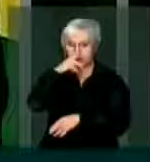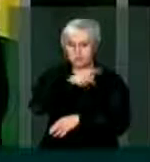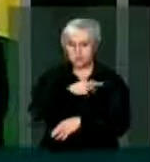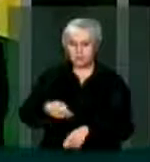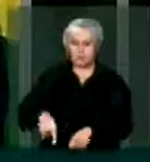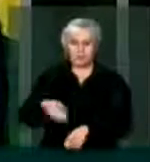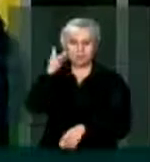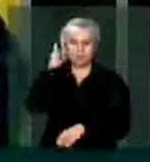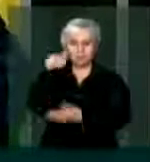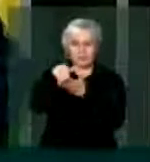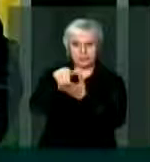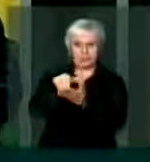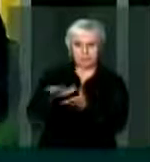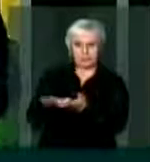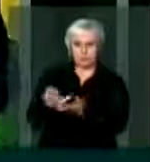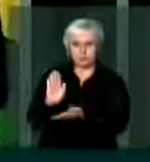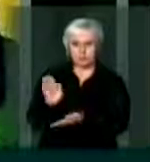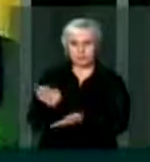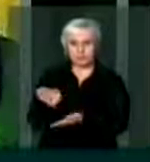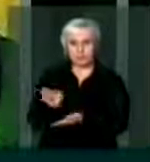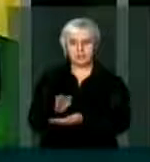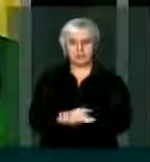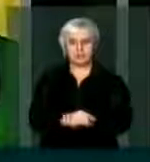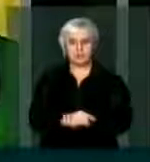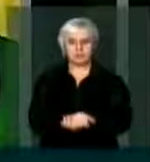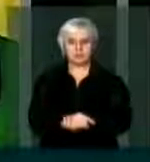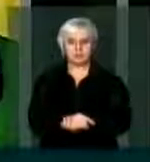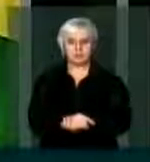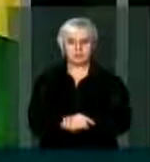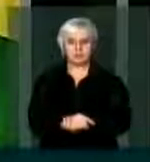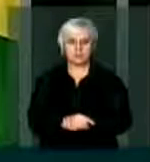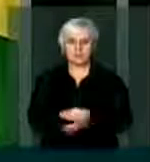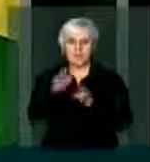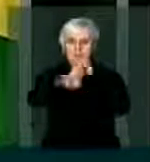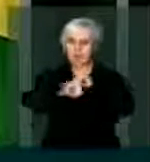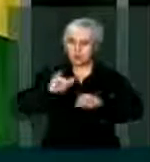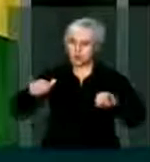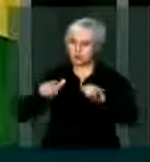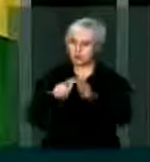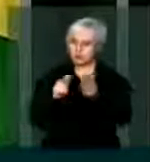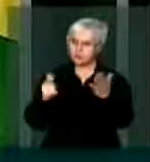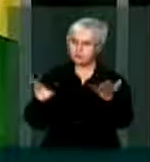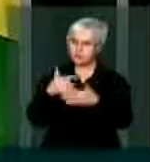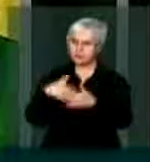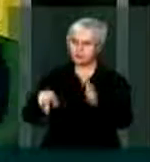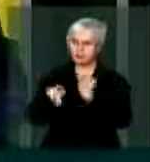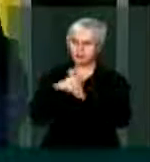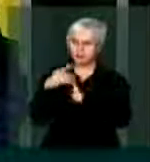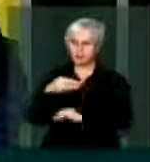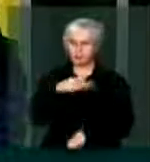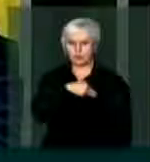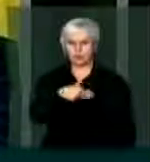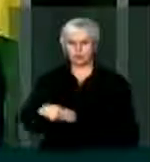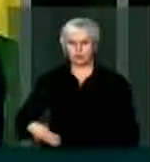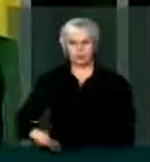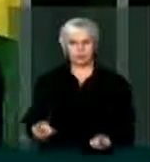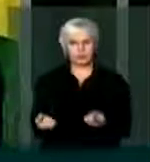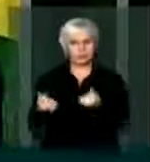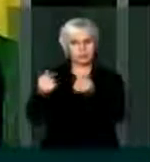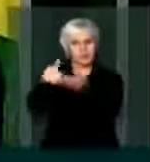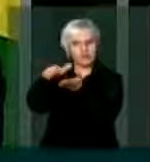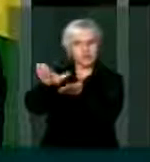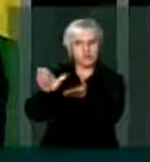por anúncio de imprensa o próprio ministro da